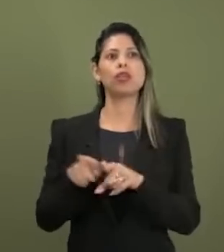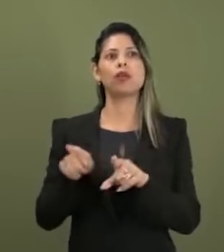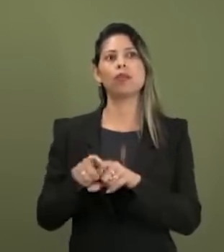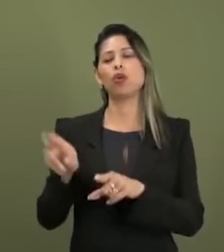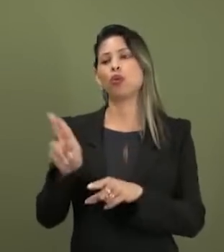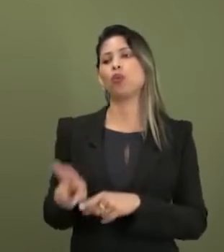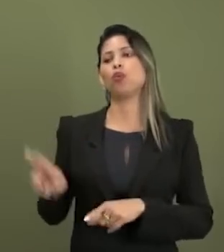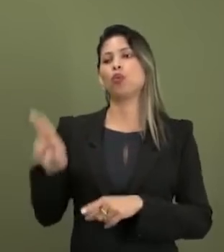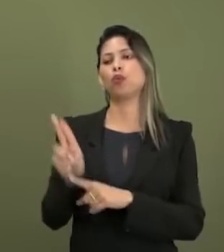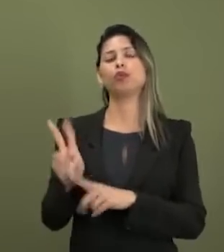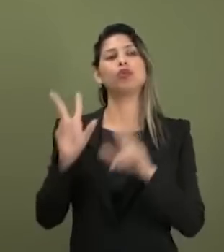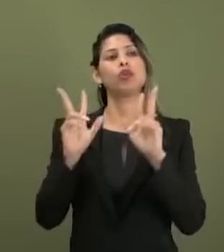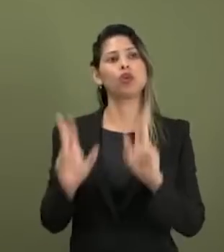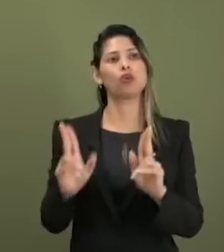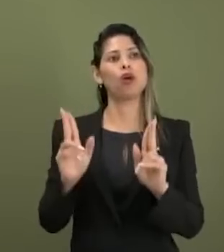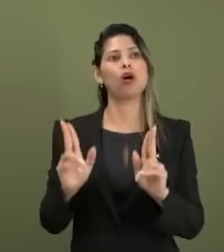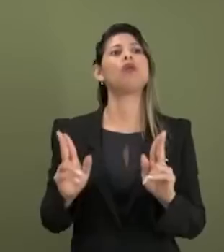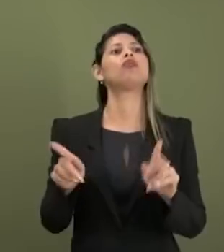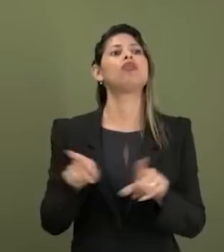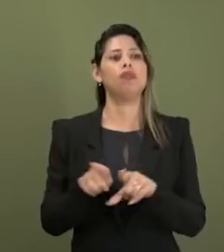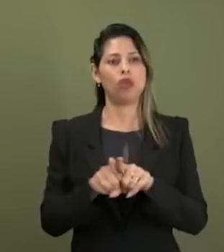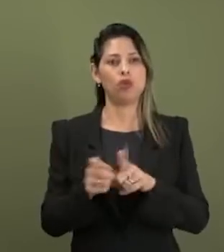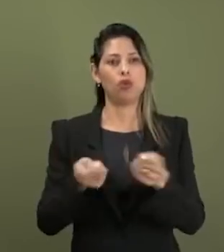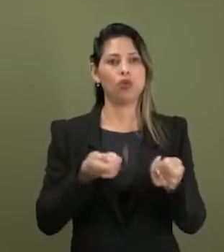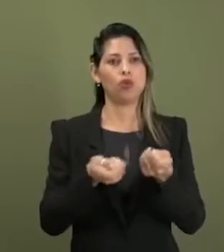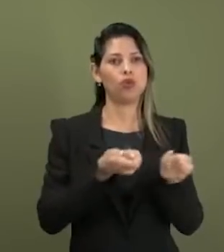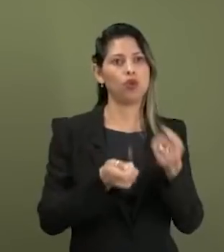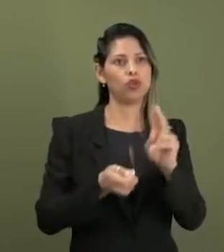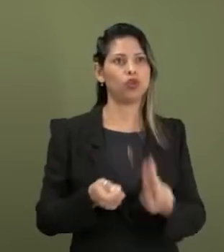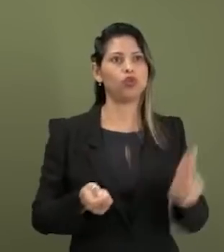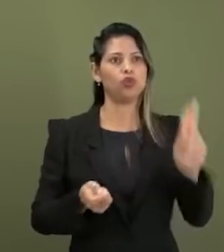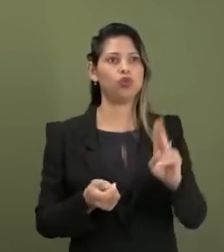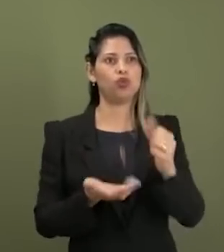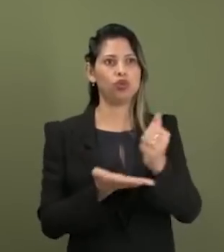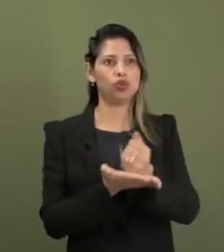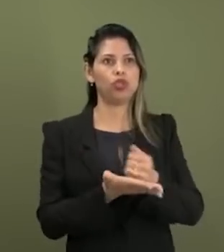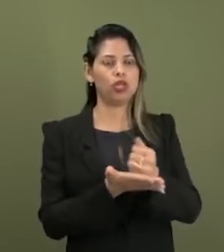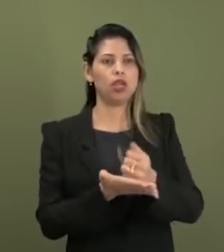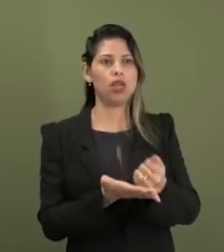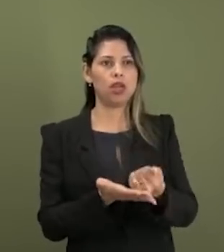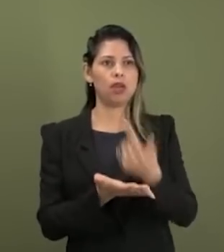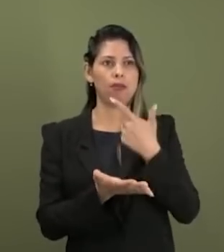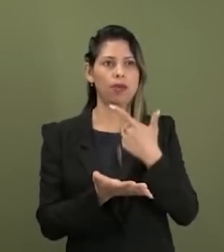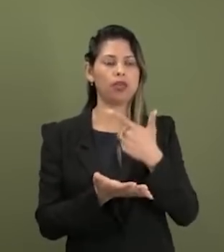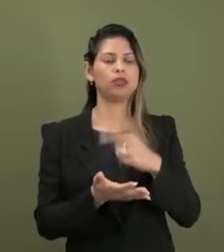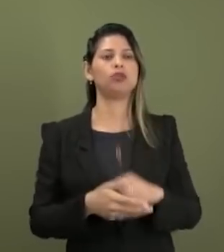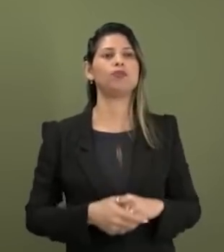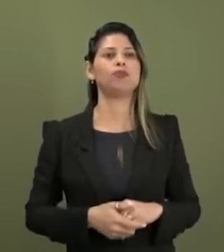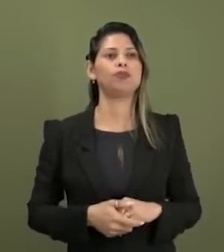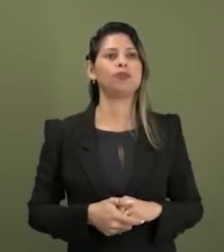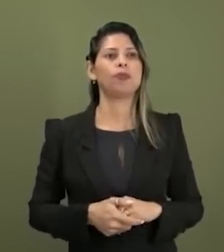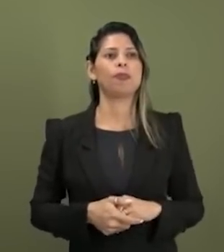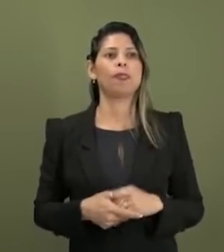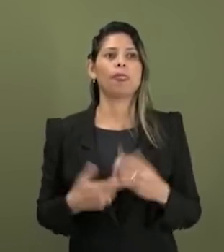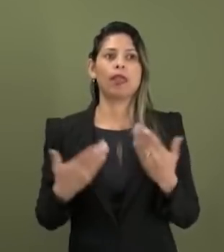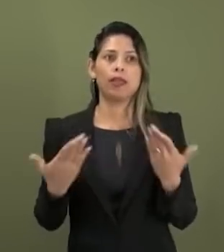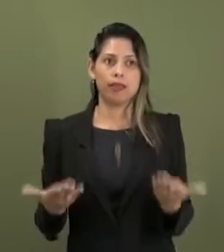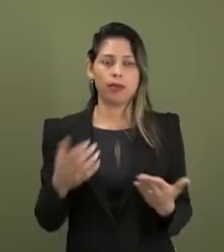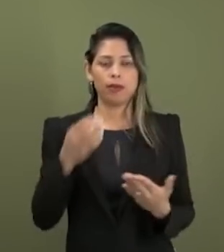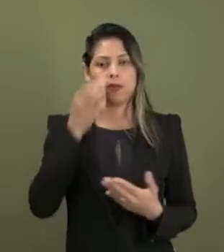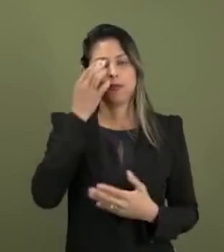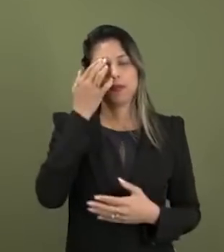controle de medicamentos, por exemplo. Portanto, eu considero que uma decisão, num caso